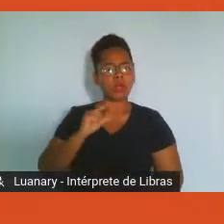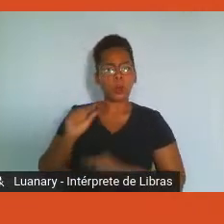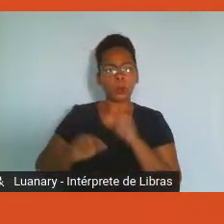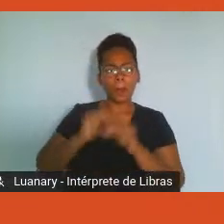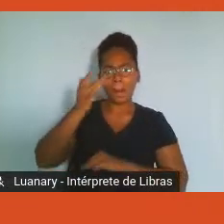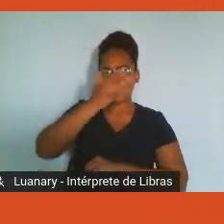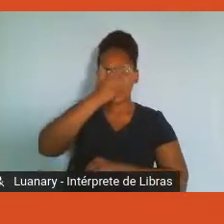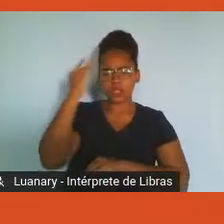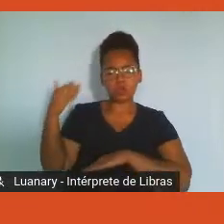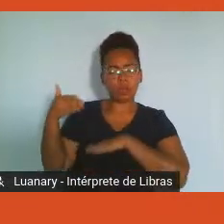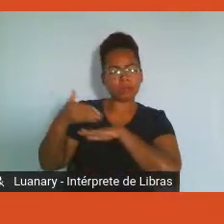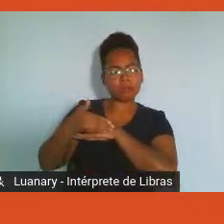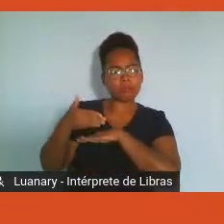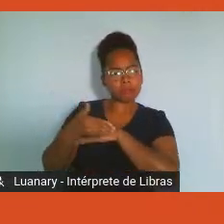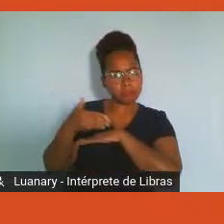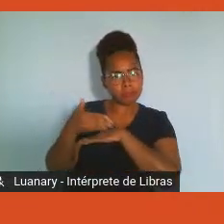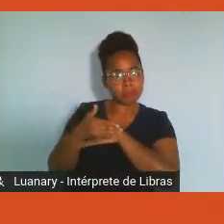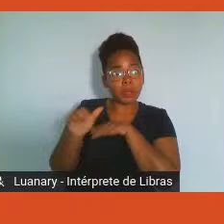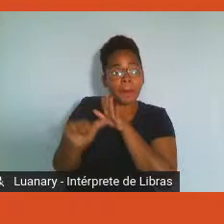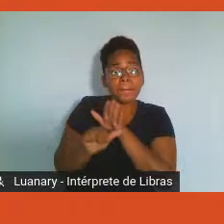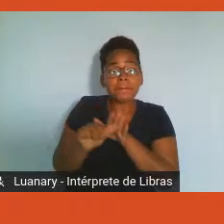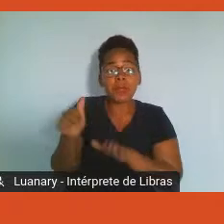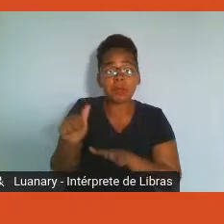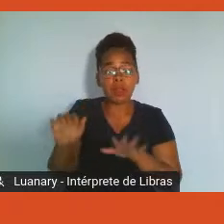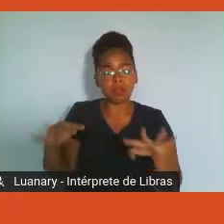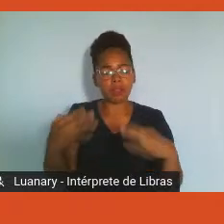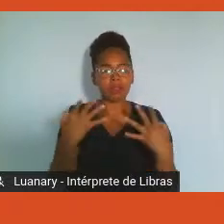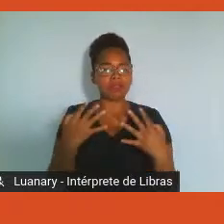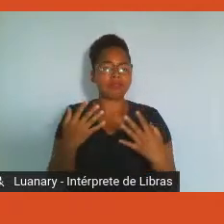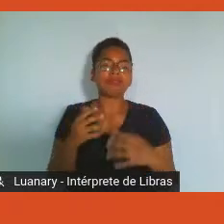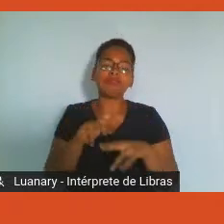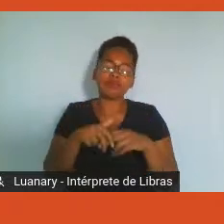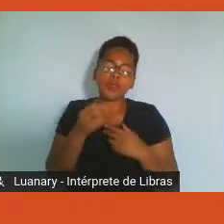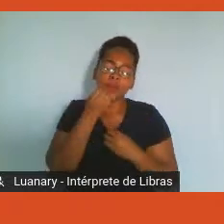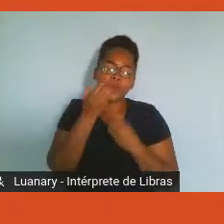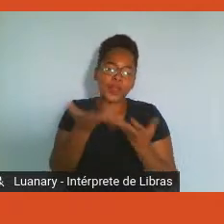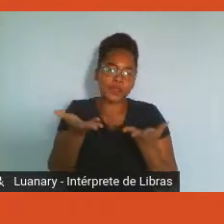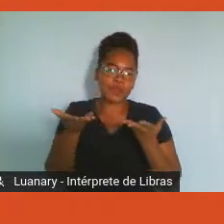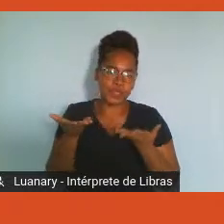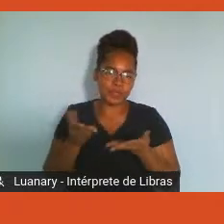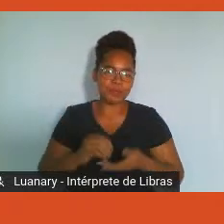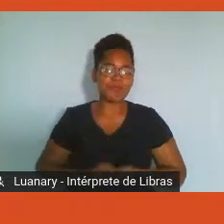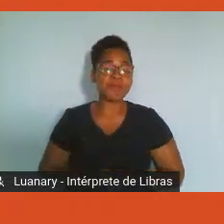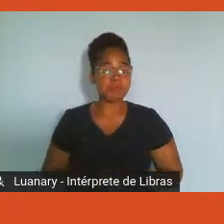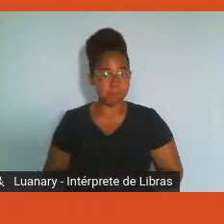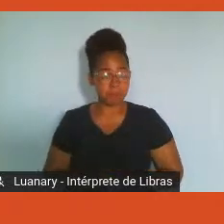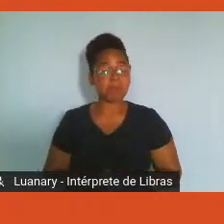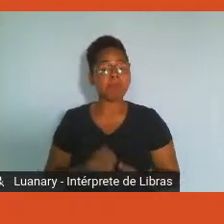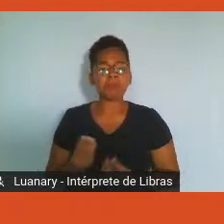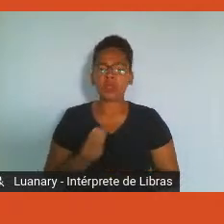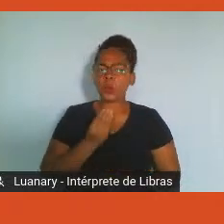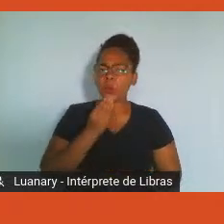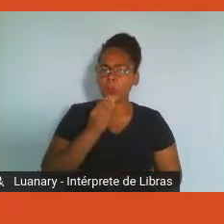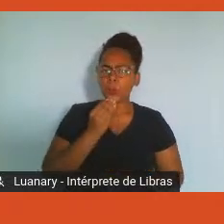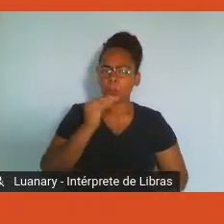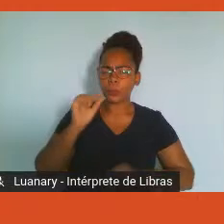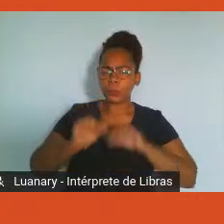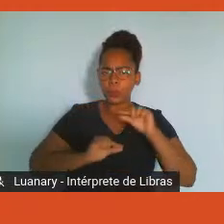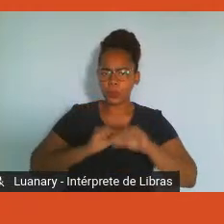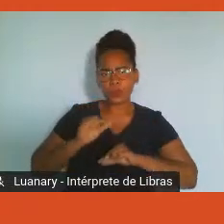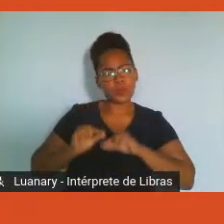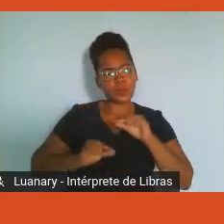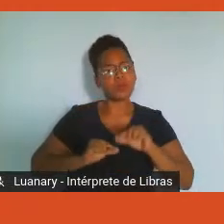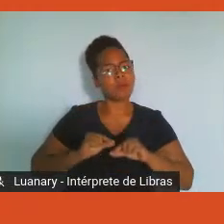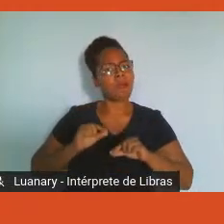primeira vez do nosso encontro e damos boas-vindas a todos. Uma das oportunidades que temos com a realização